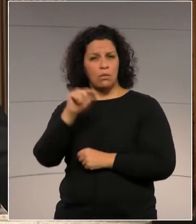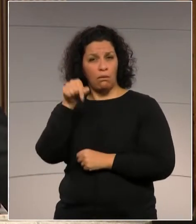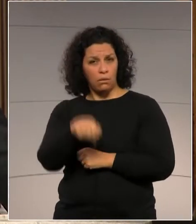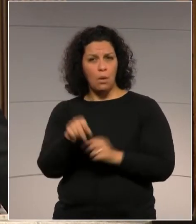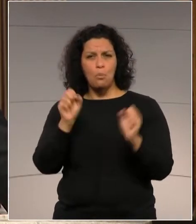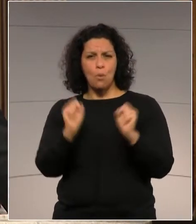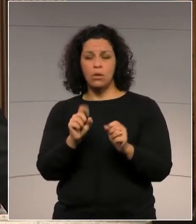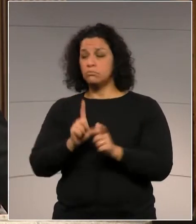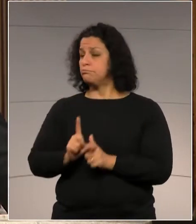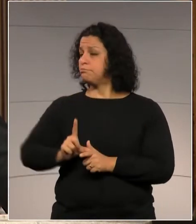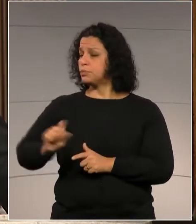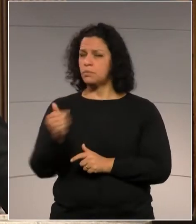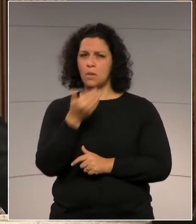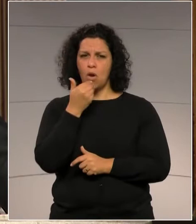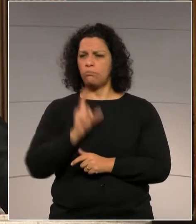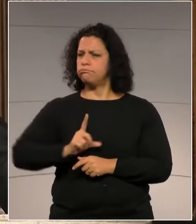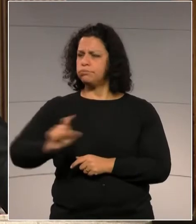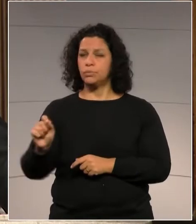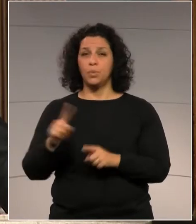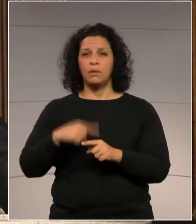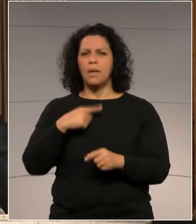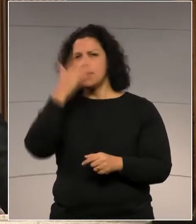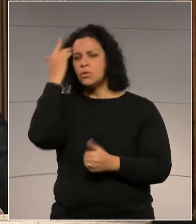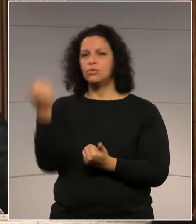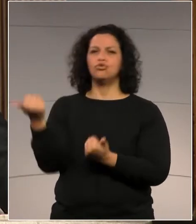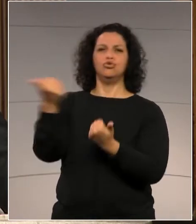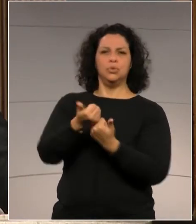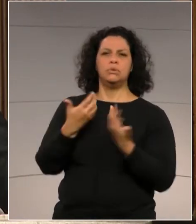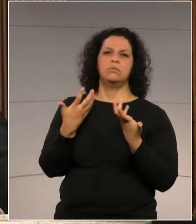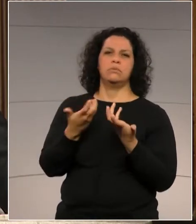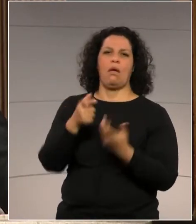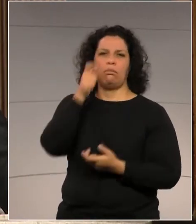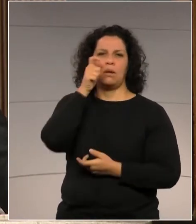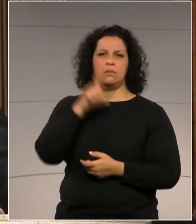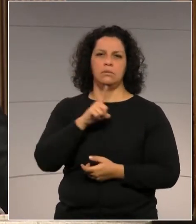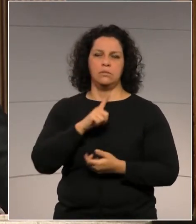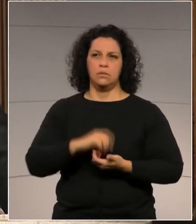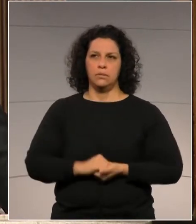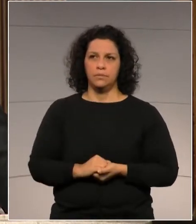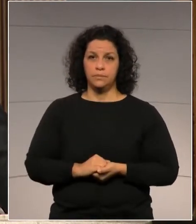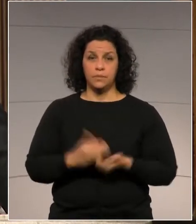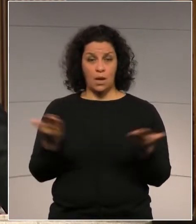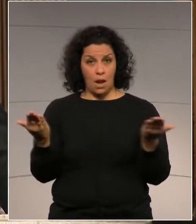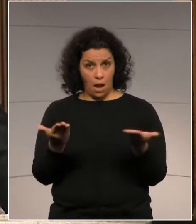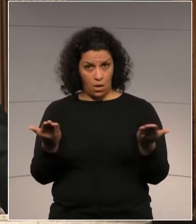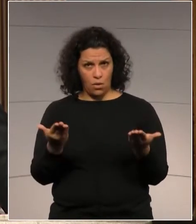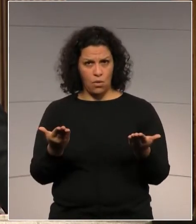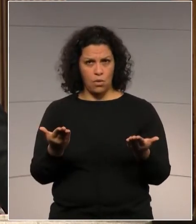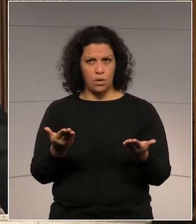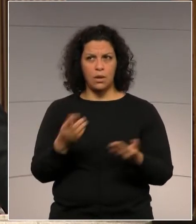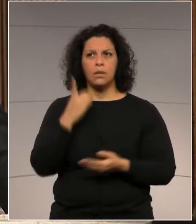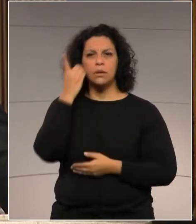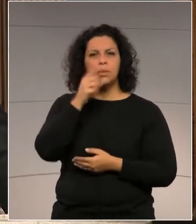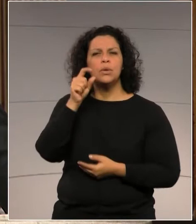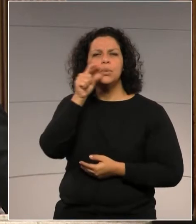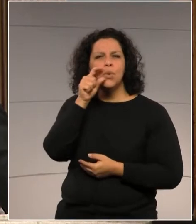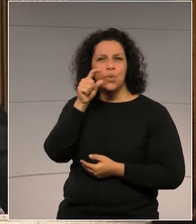basta se retirar. Tenho certeza que tem suplente querendo assumir. Agora, deputado Boquinha,